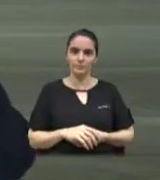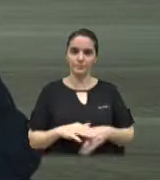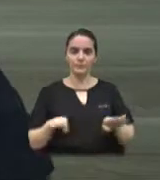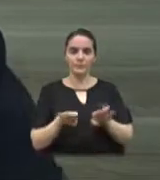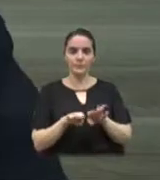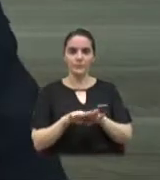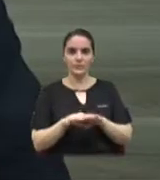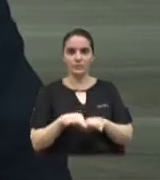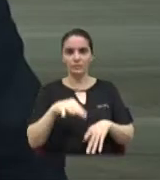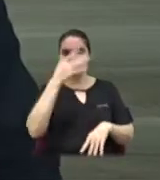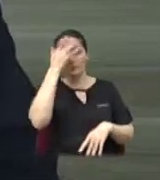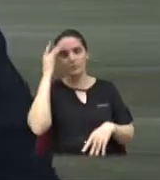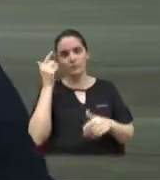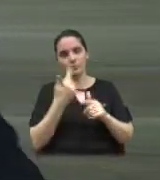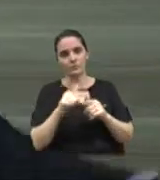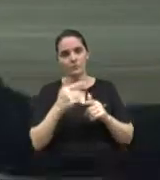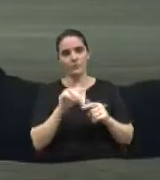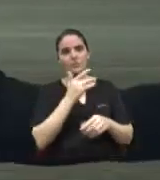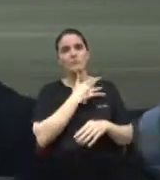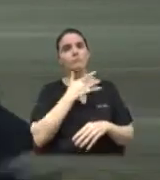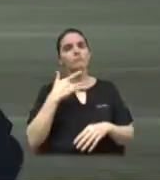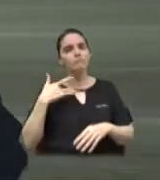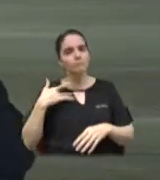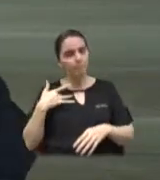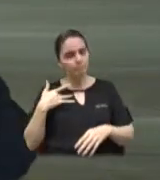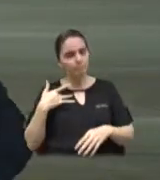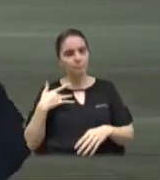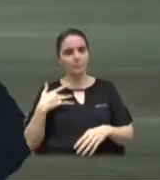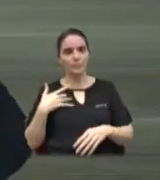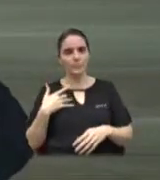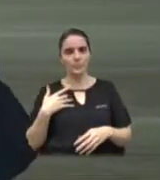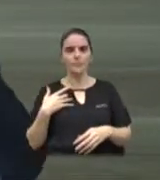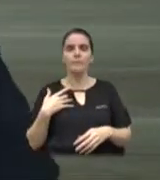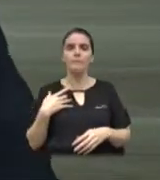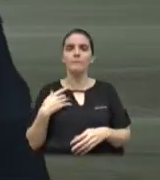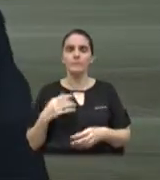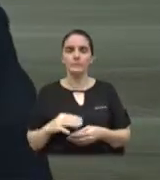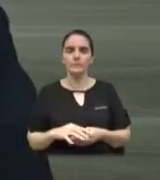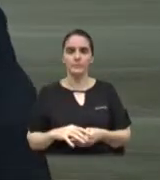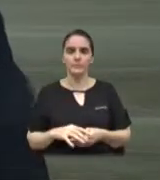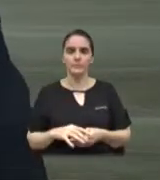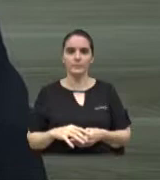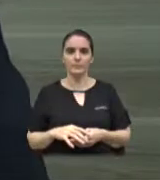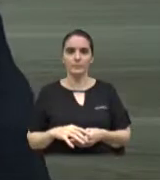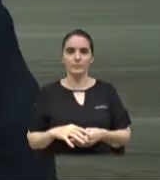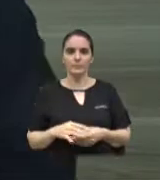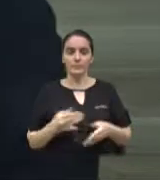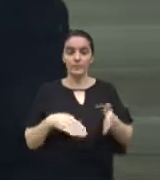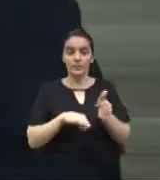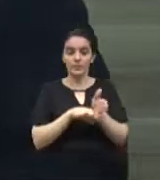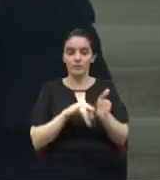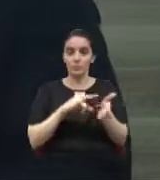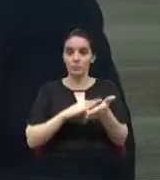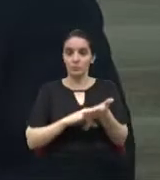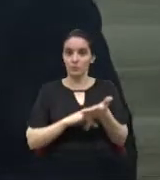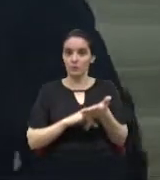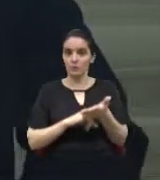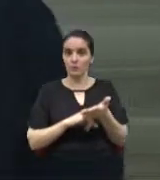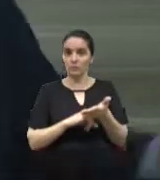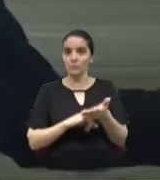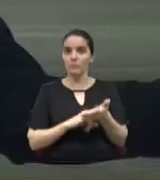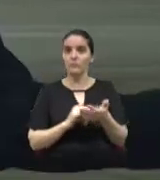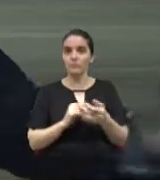risco de saúde para a nossa cidade. Então, a Comissão da Saúde está à disposição, chegando à documentação, e mesmo assim,